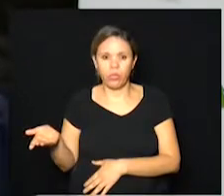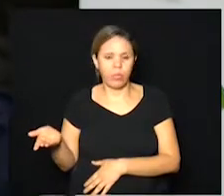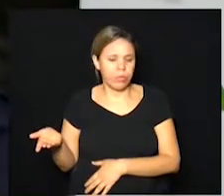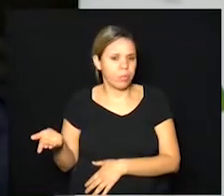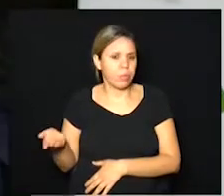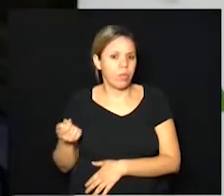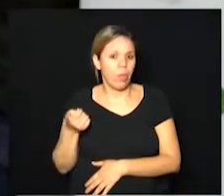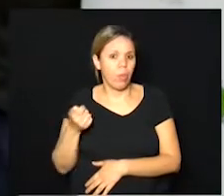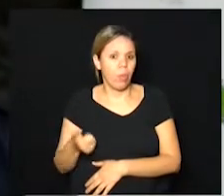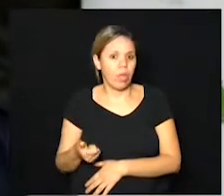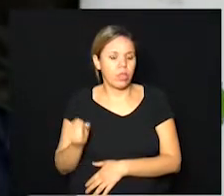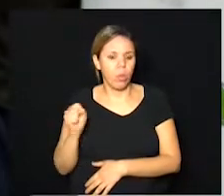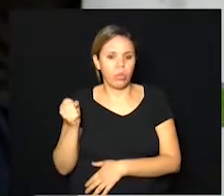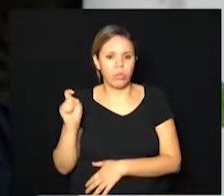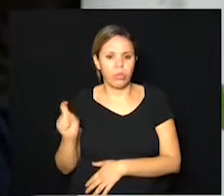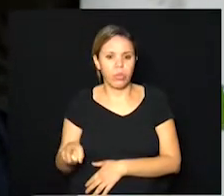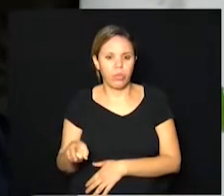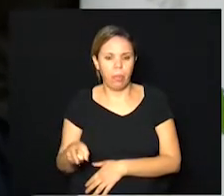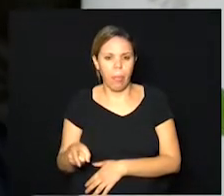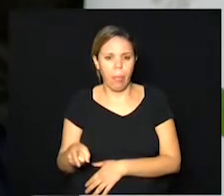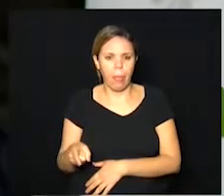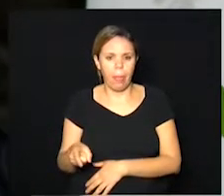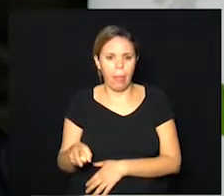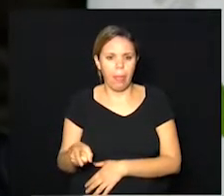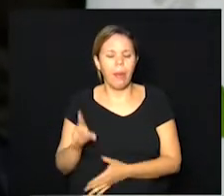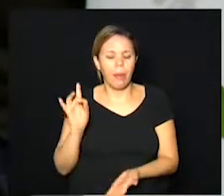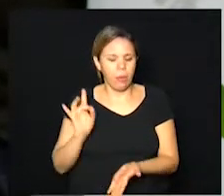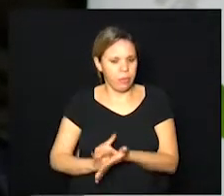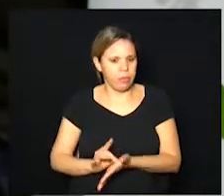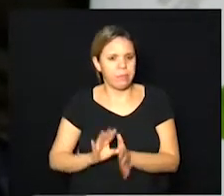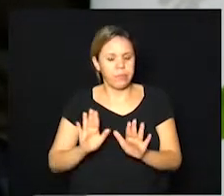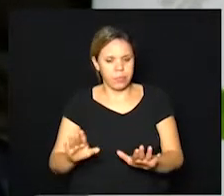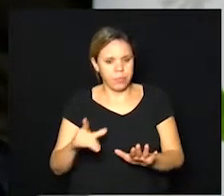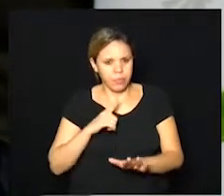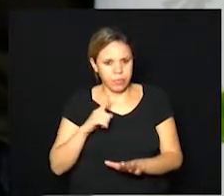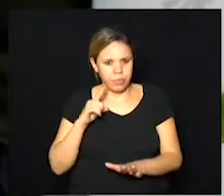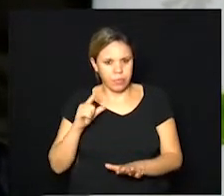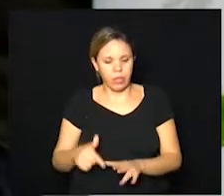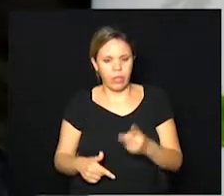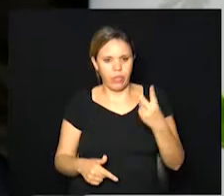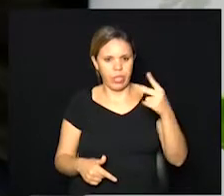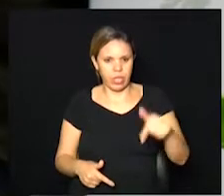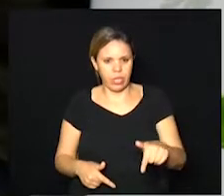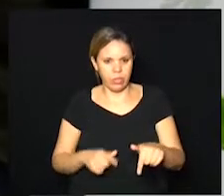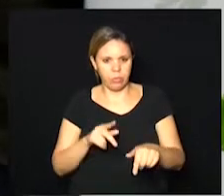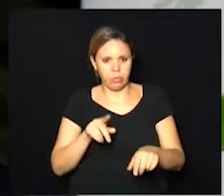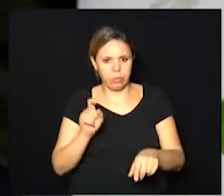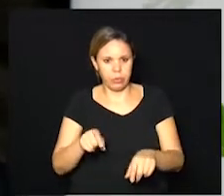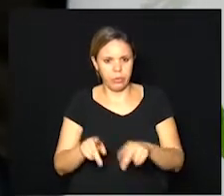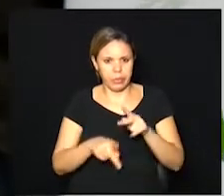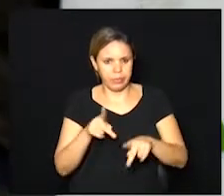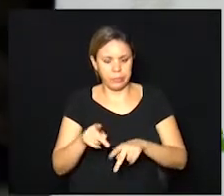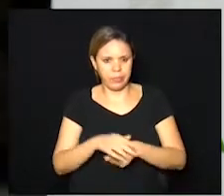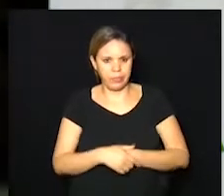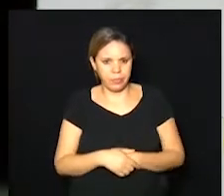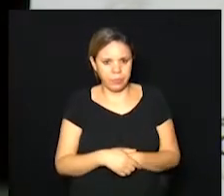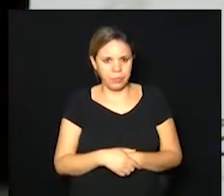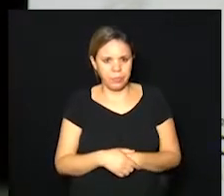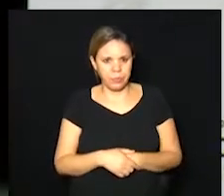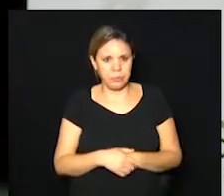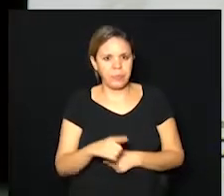quase 8 mil que estão confirmados mas nós temos 27 mil pessoas que